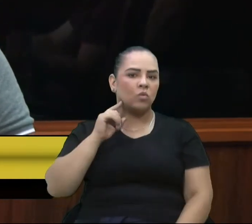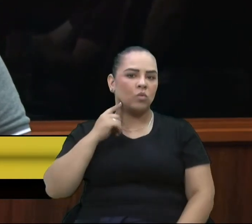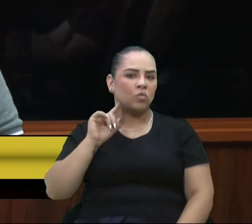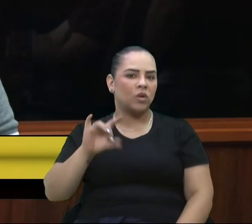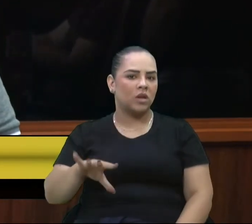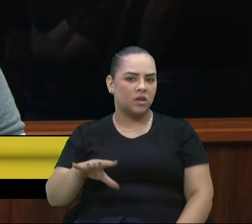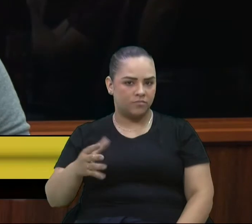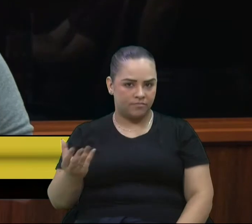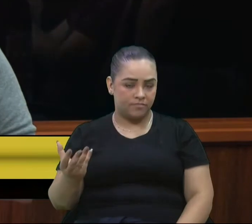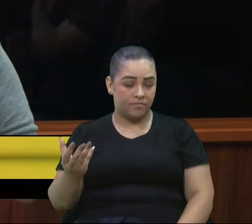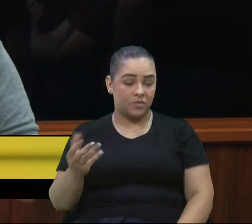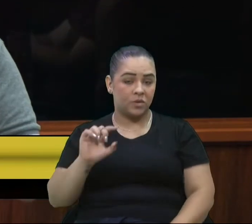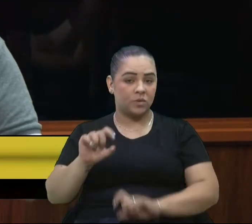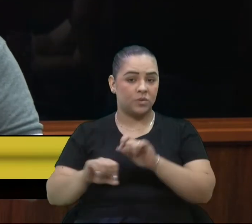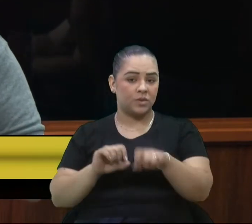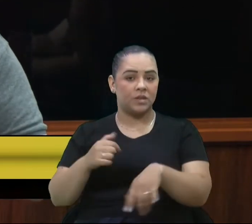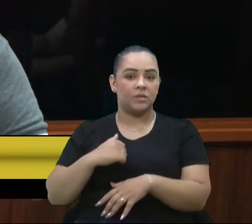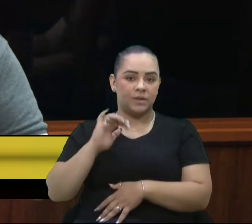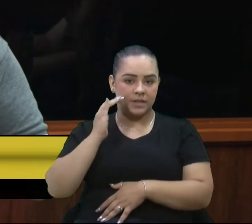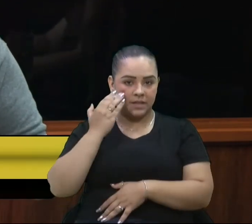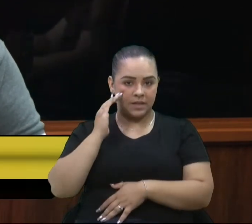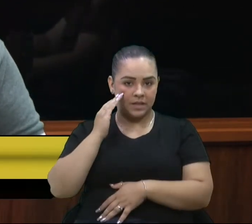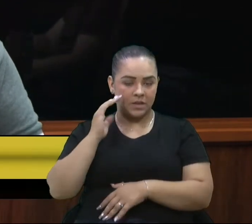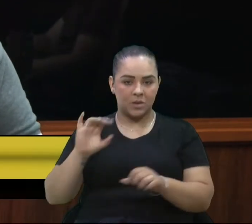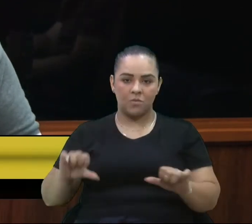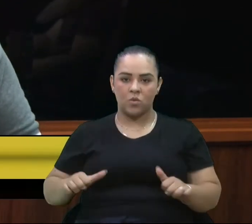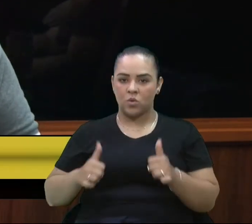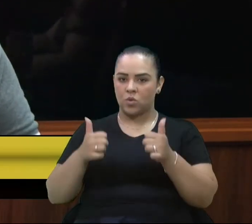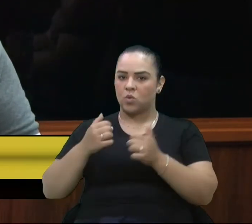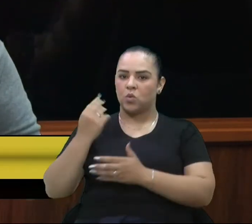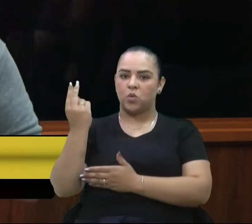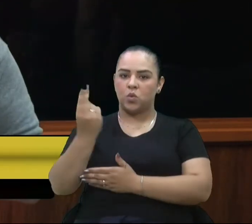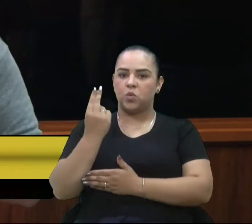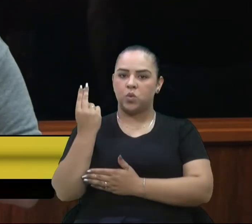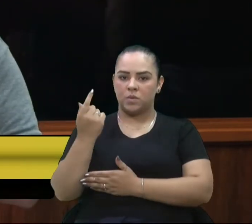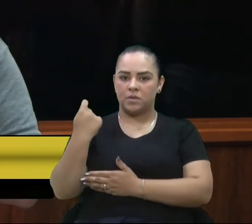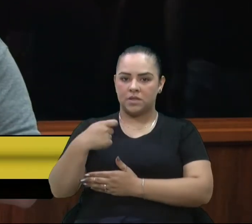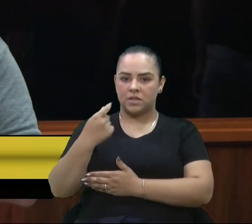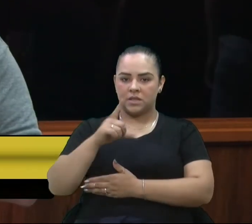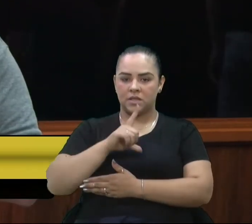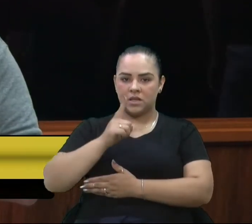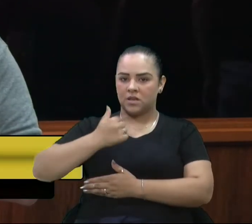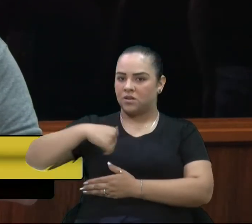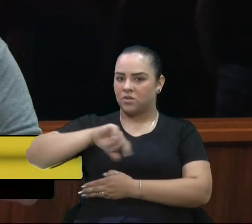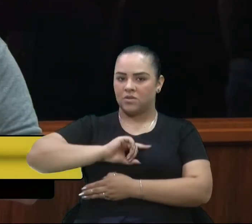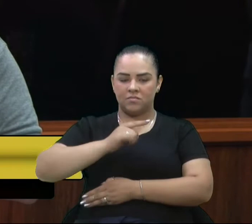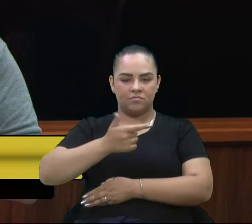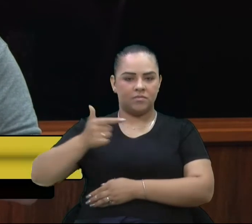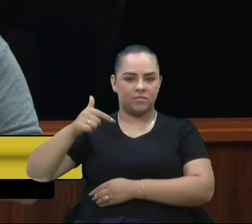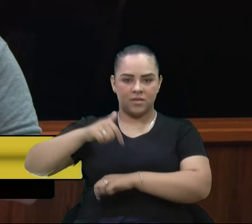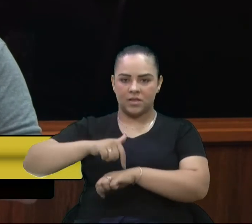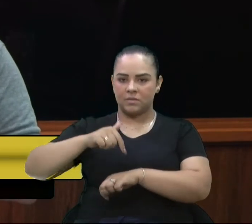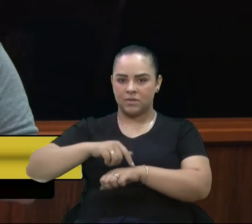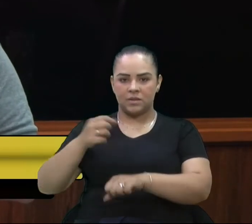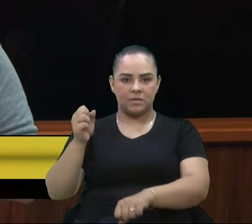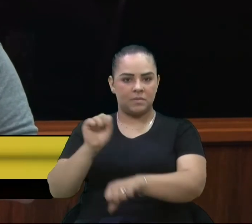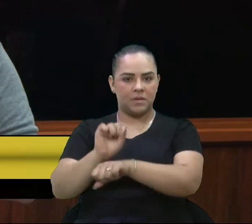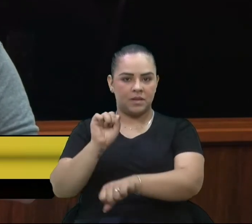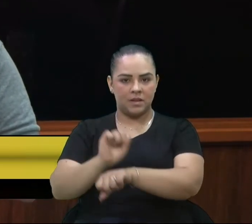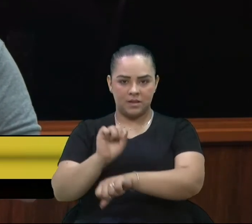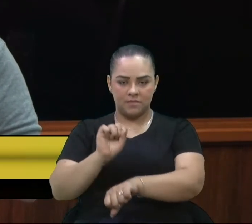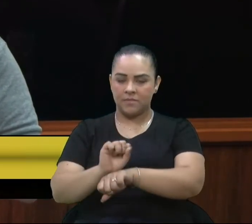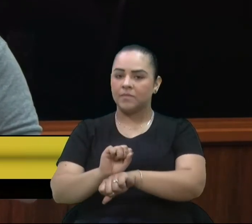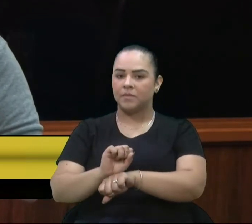dessa compreensão que eu tenho da melhora urgente e nós não temos mais tempo de esperar. A população nos